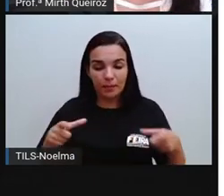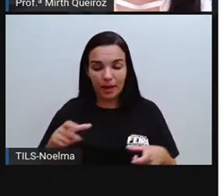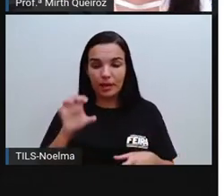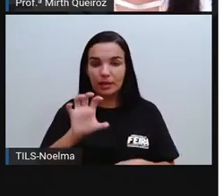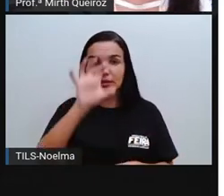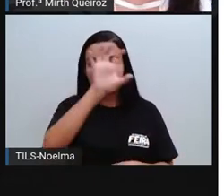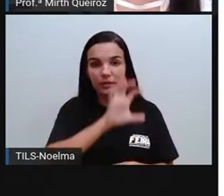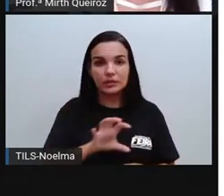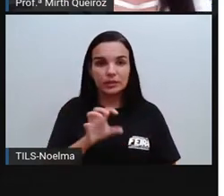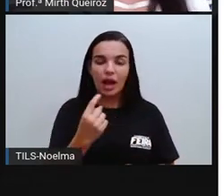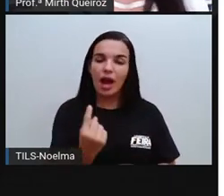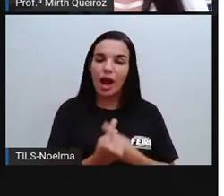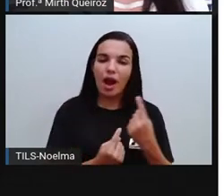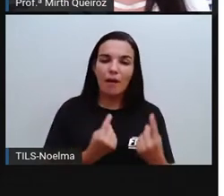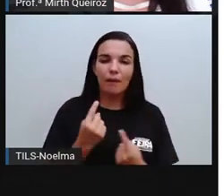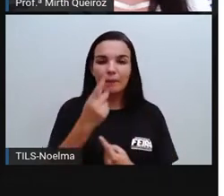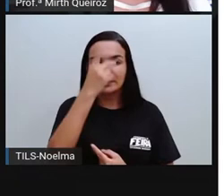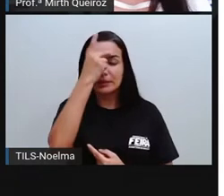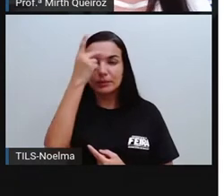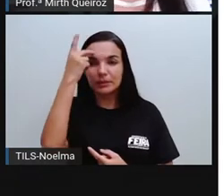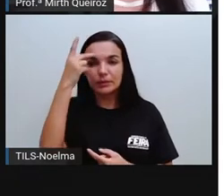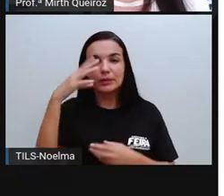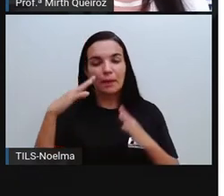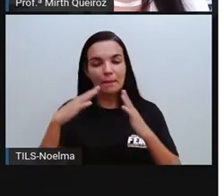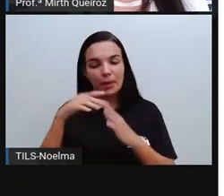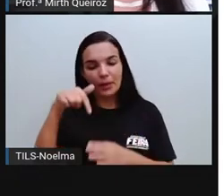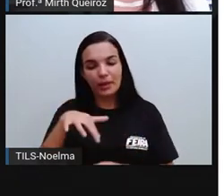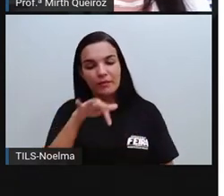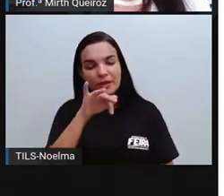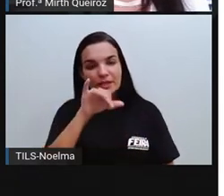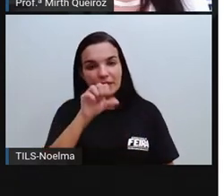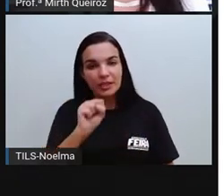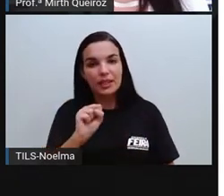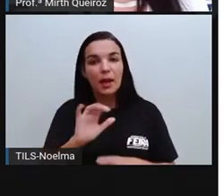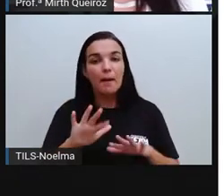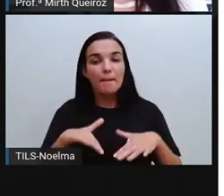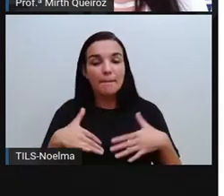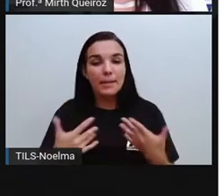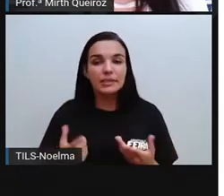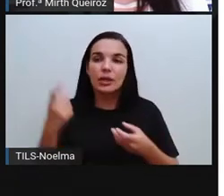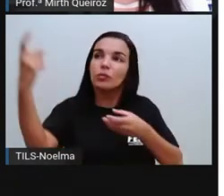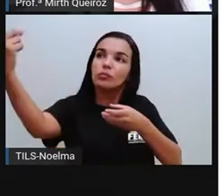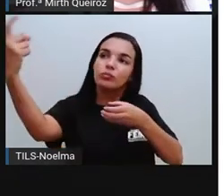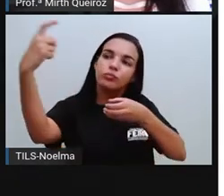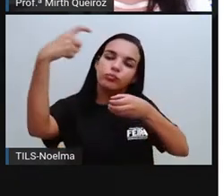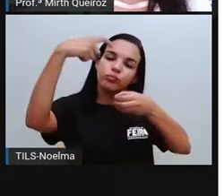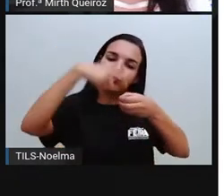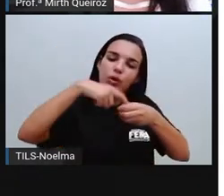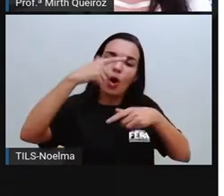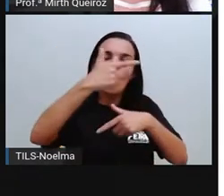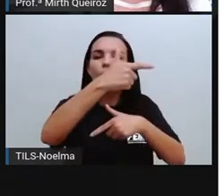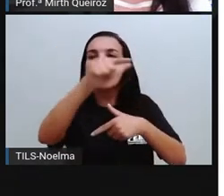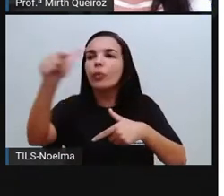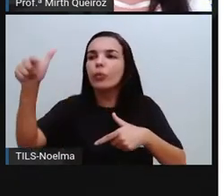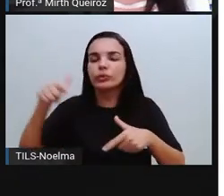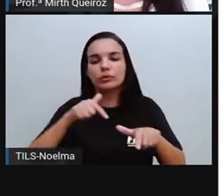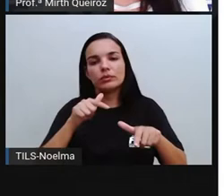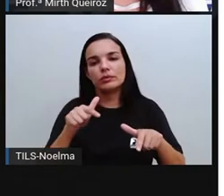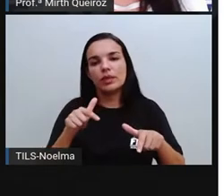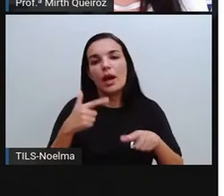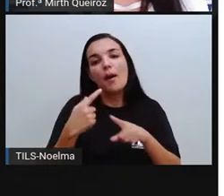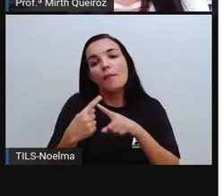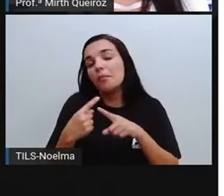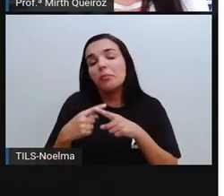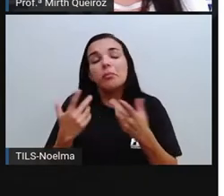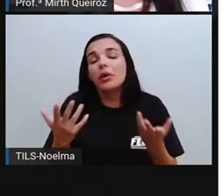algumas pessoas moram, habitam aqui, Feira de Santana, podendo ter vindo por motivos de emprego, questões